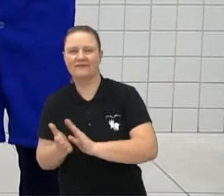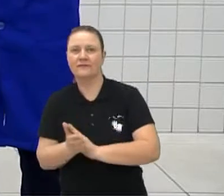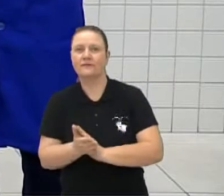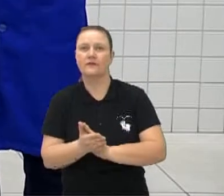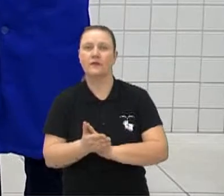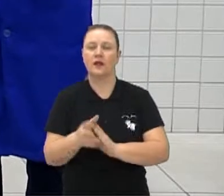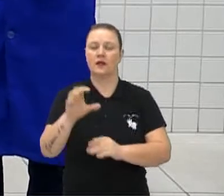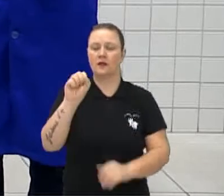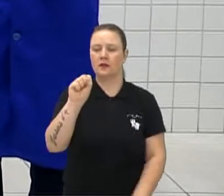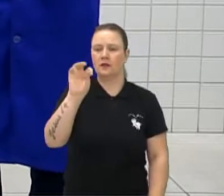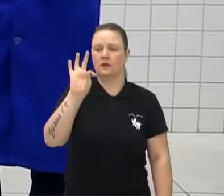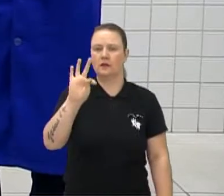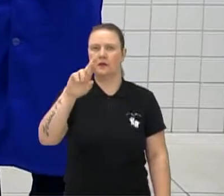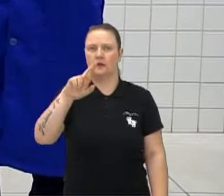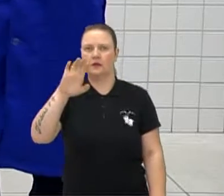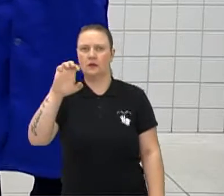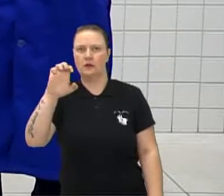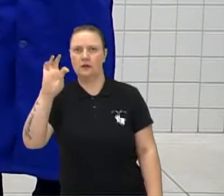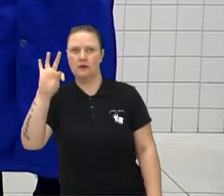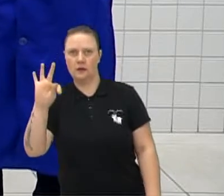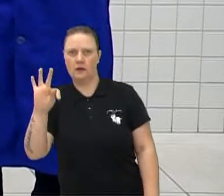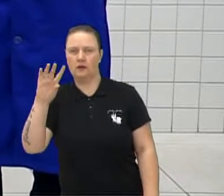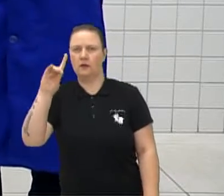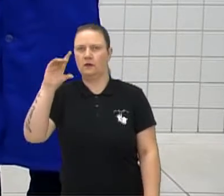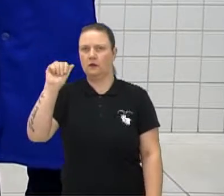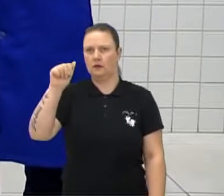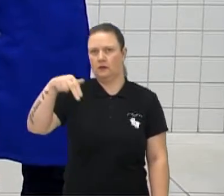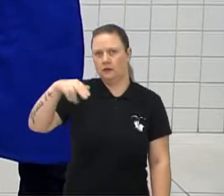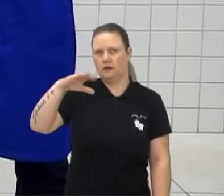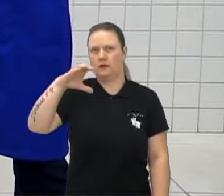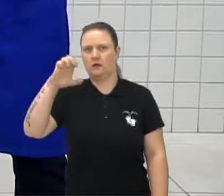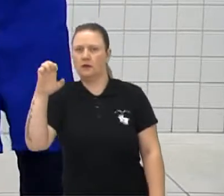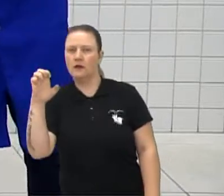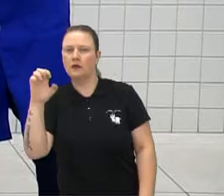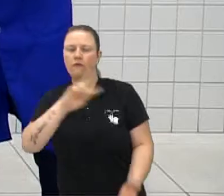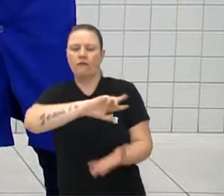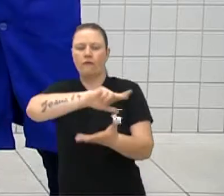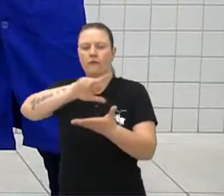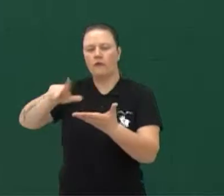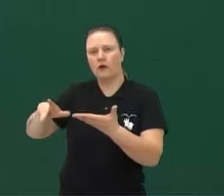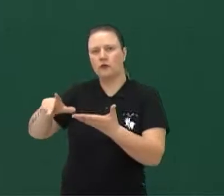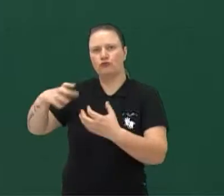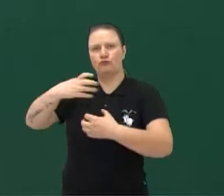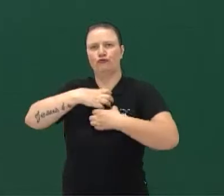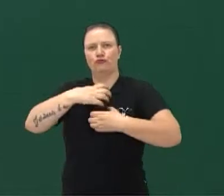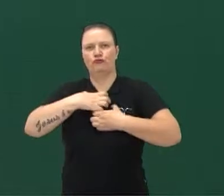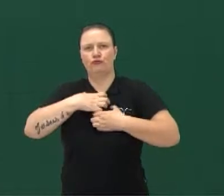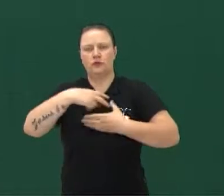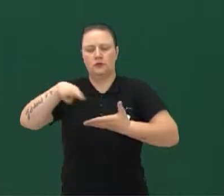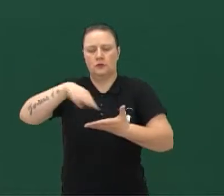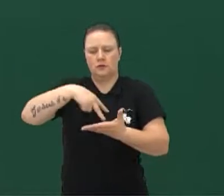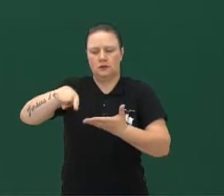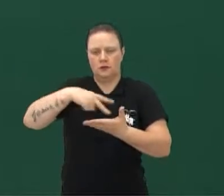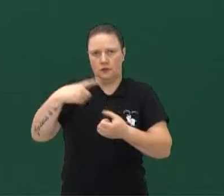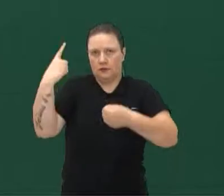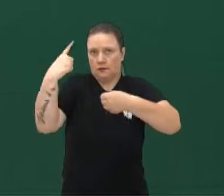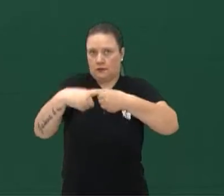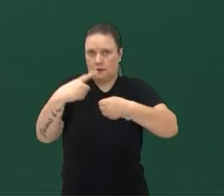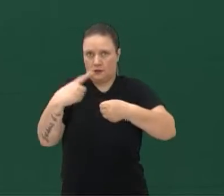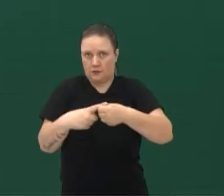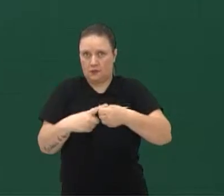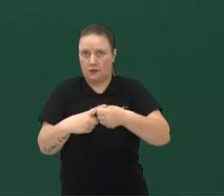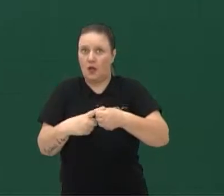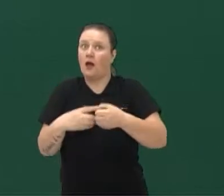termo street dance refere-se exatamente a vários estilos de dança urbana. Muito bem, com isso nós terminamos